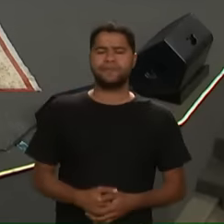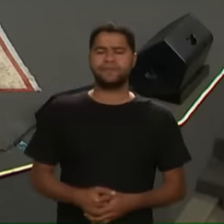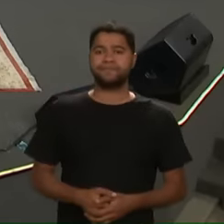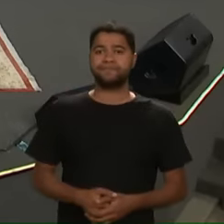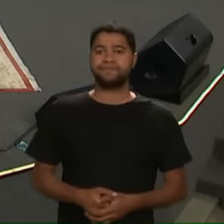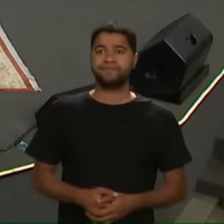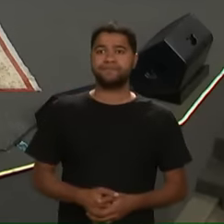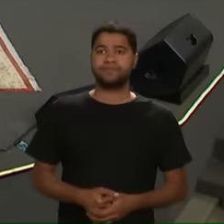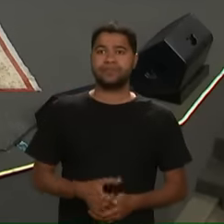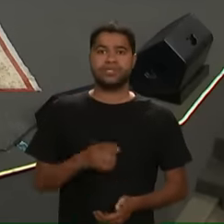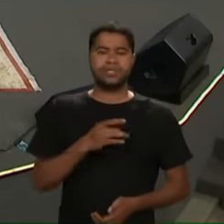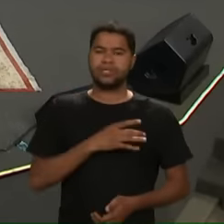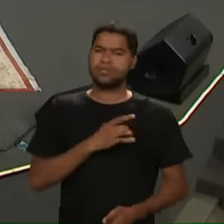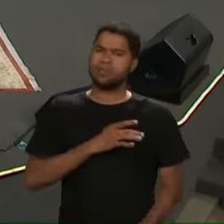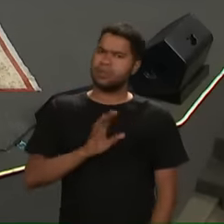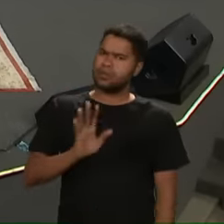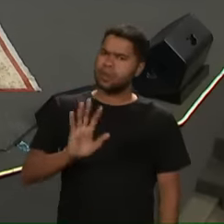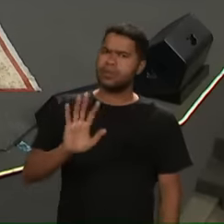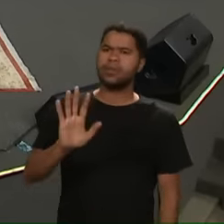Não Temas